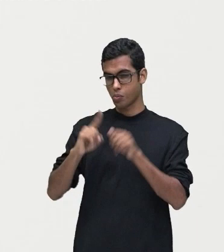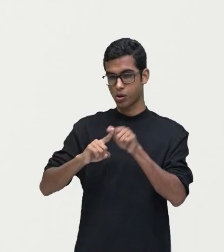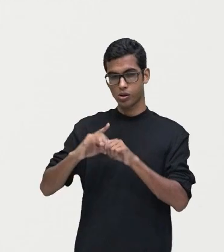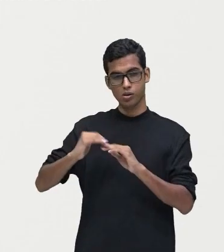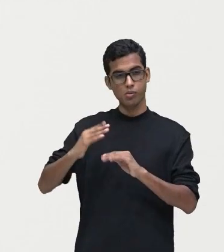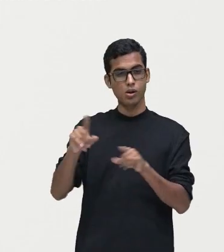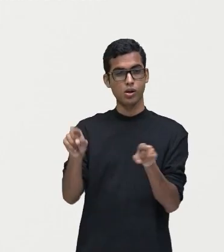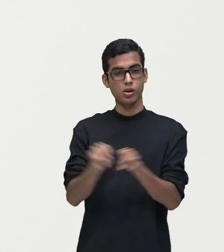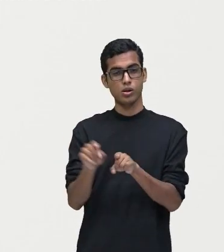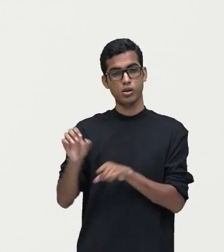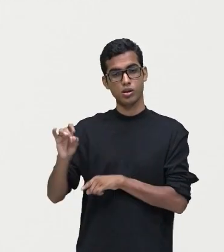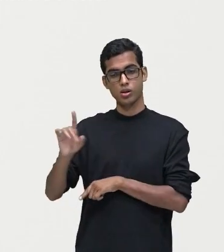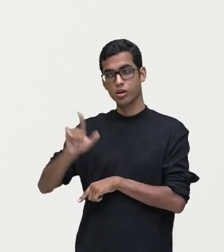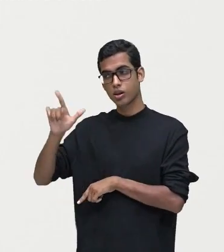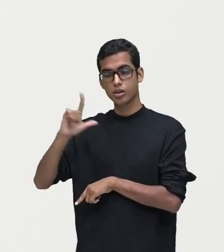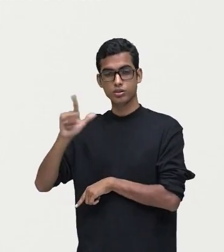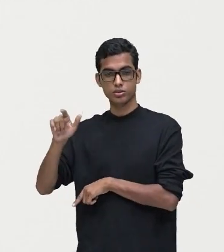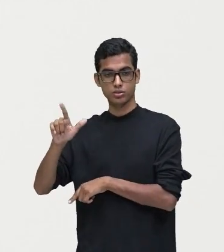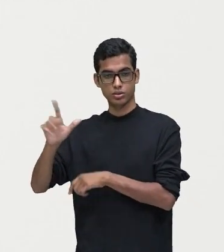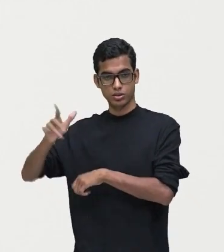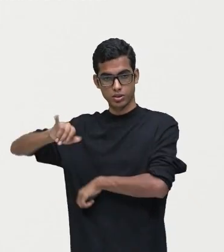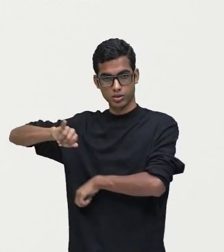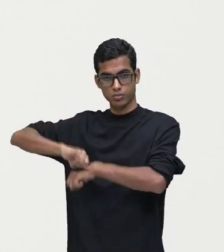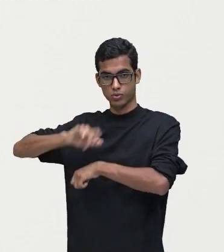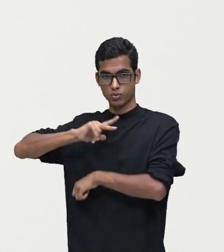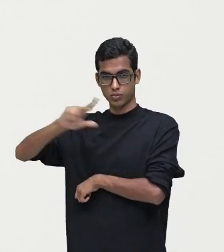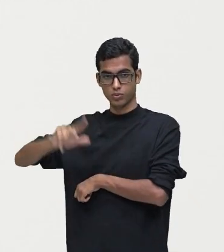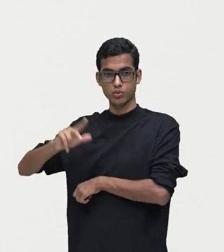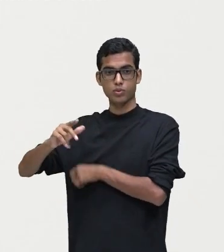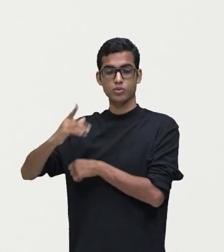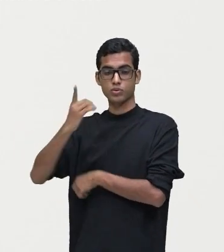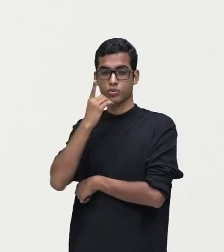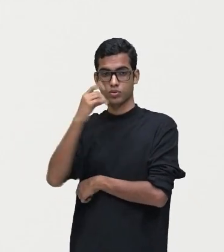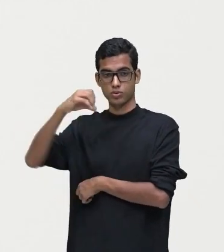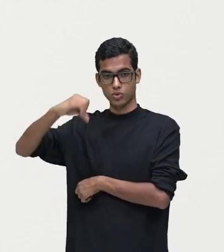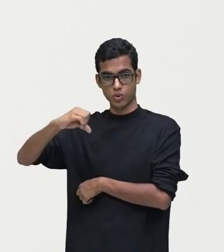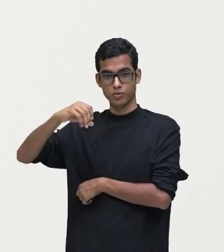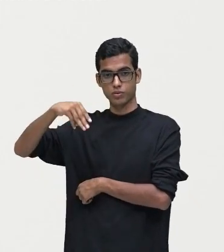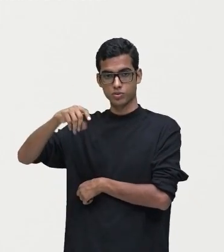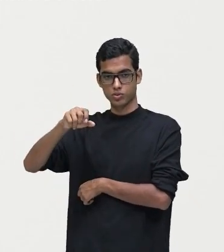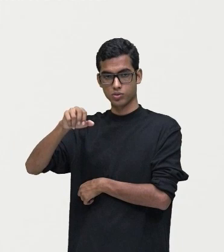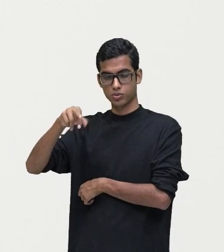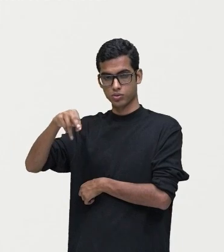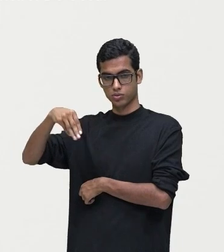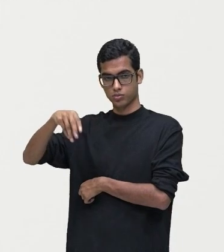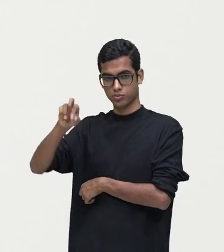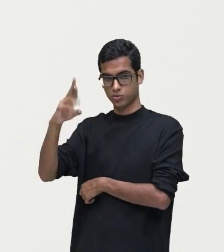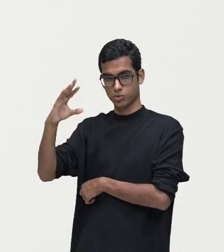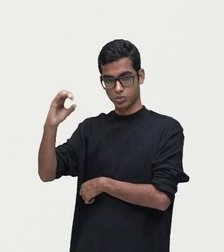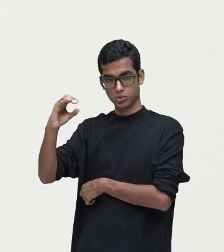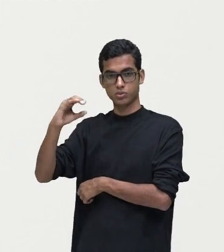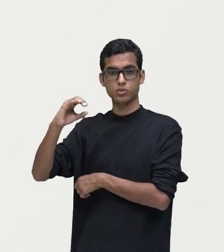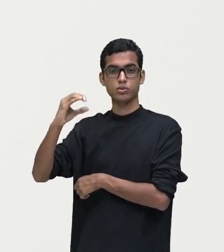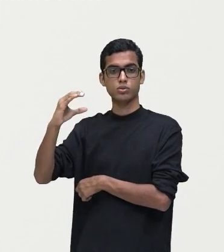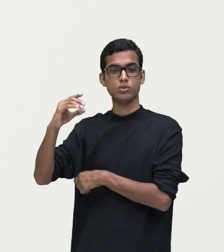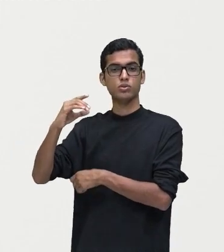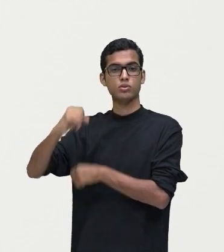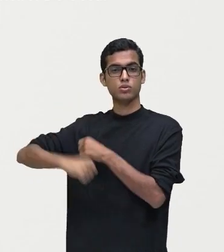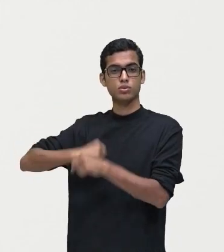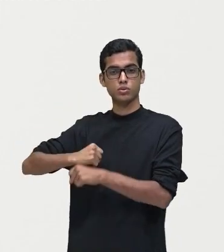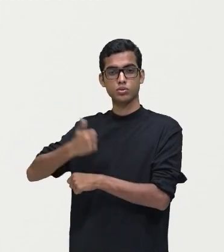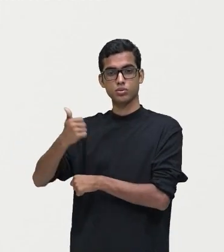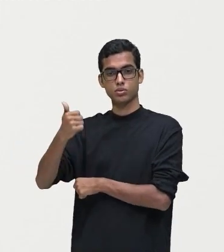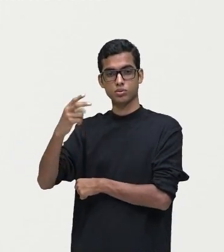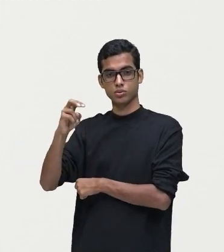Lisboa no dia 9 de março de 1500 e chegou no dia 22 de abril, próximo à região de Porto